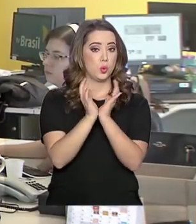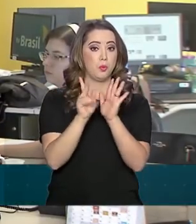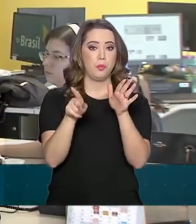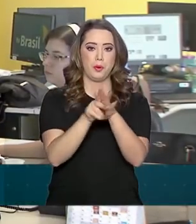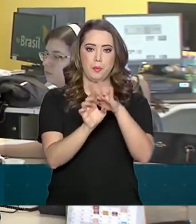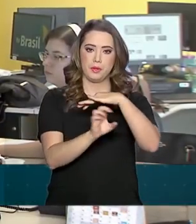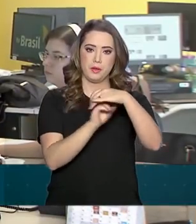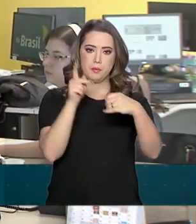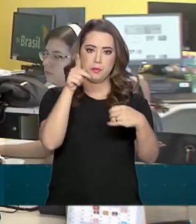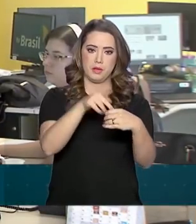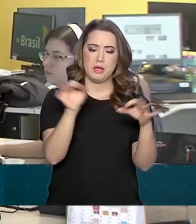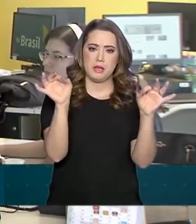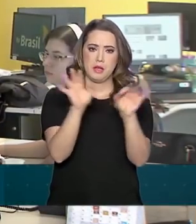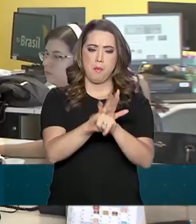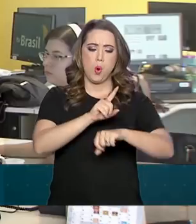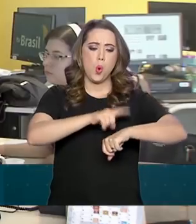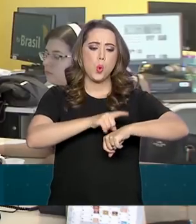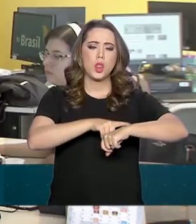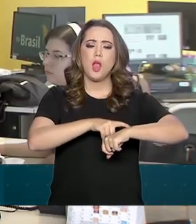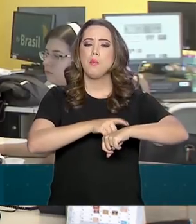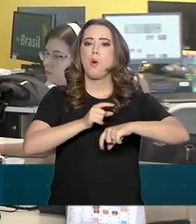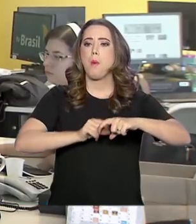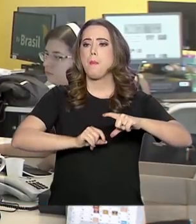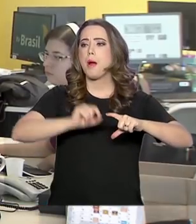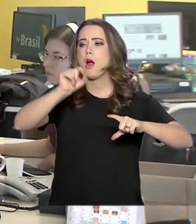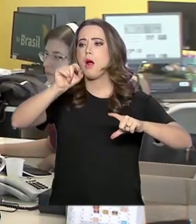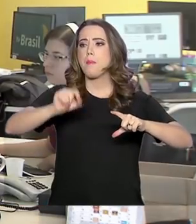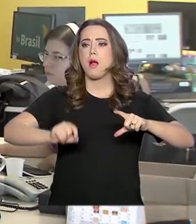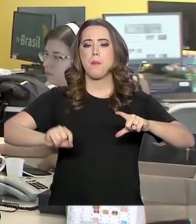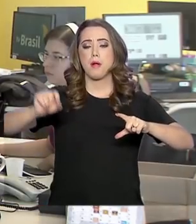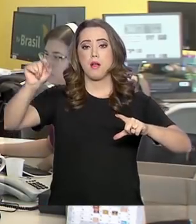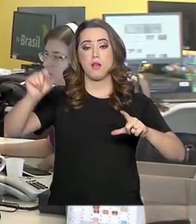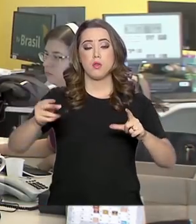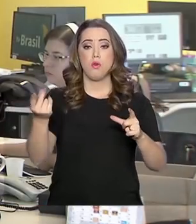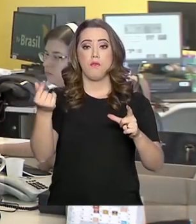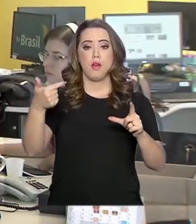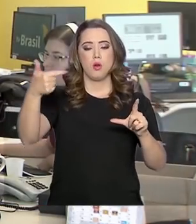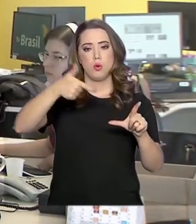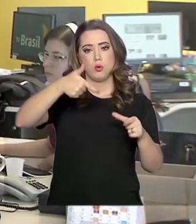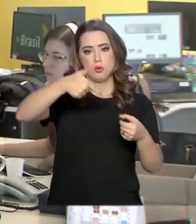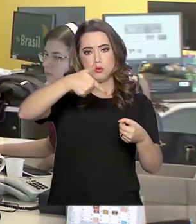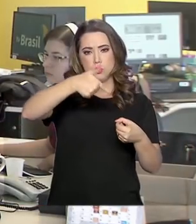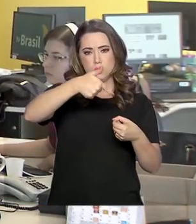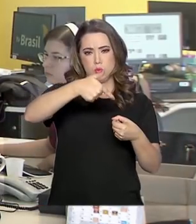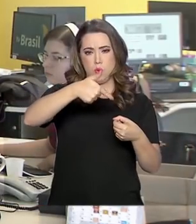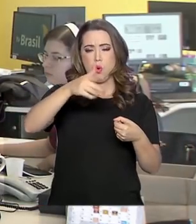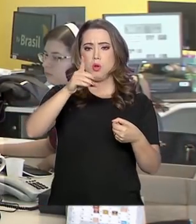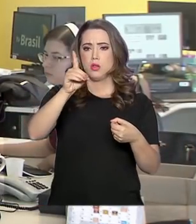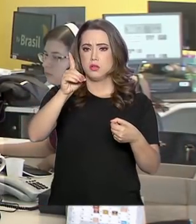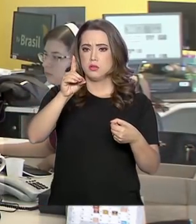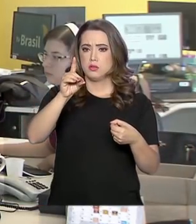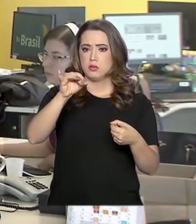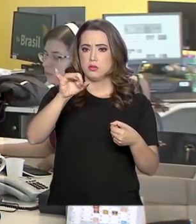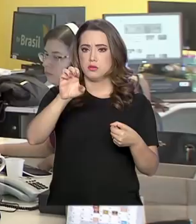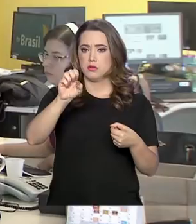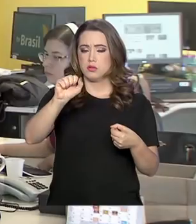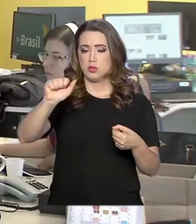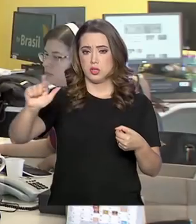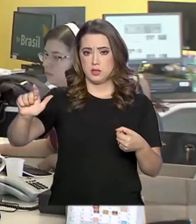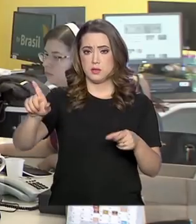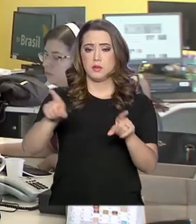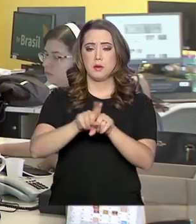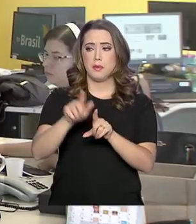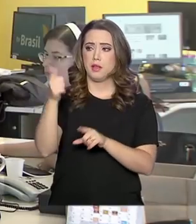decidiu acabar com a periodicidade do reajuste dos preços do óleo diesel e da gasolina comercializados nas refinarias da empresa.